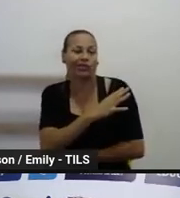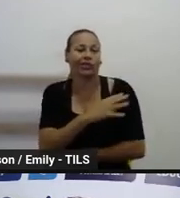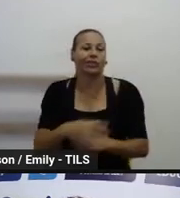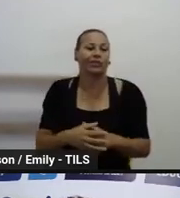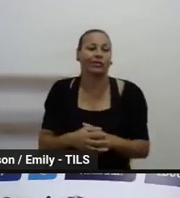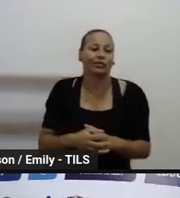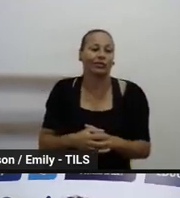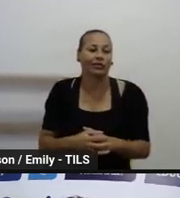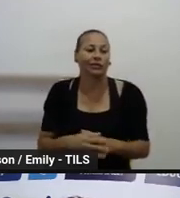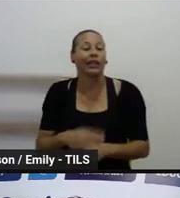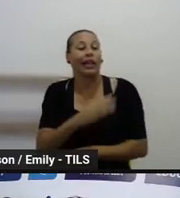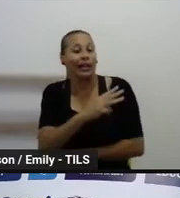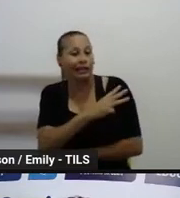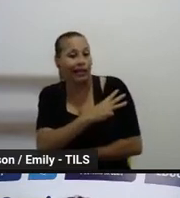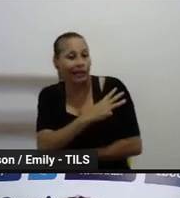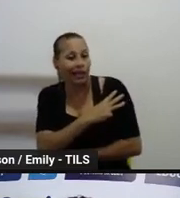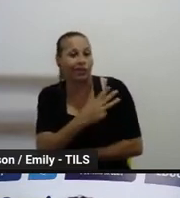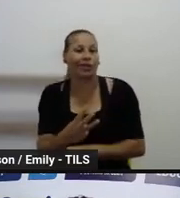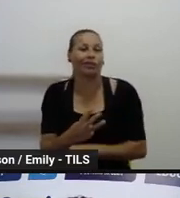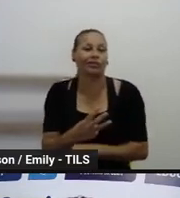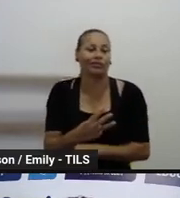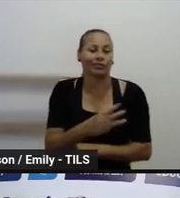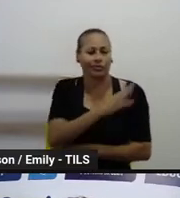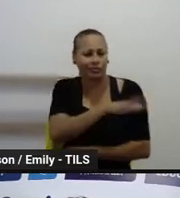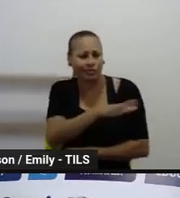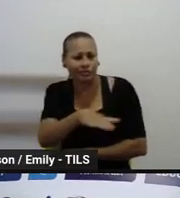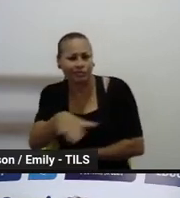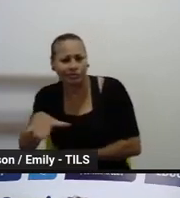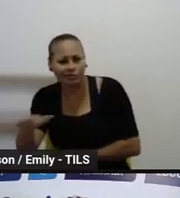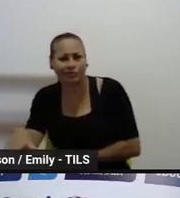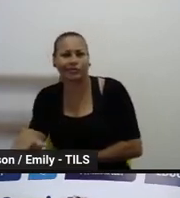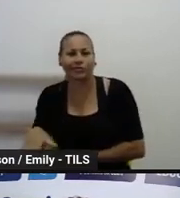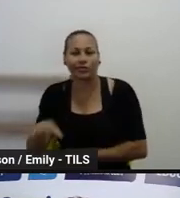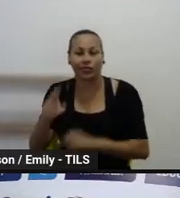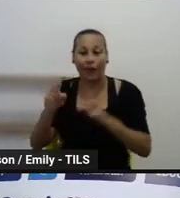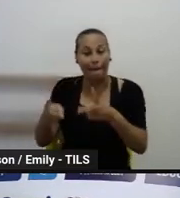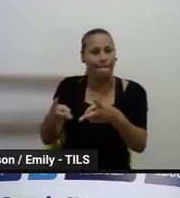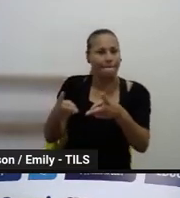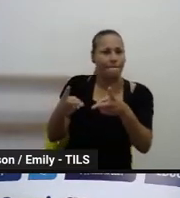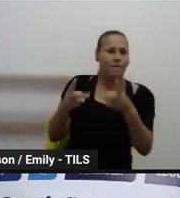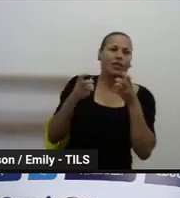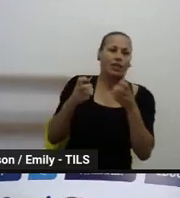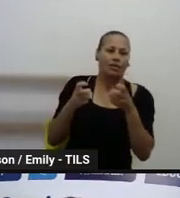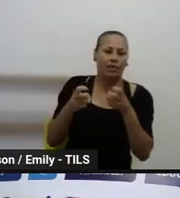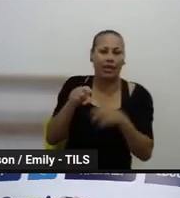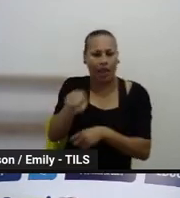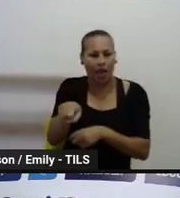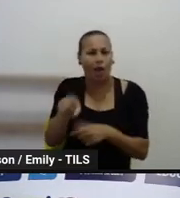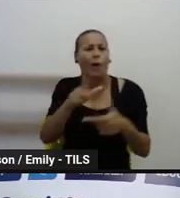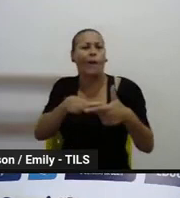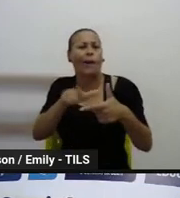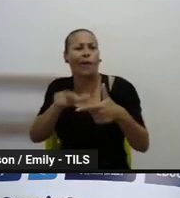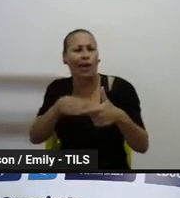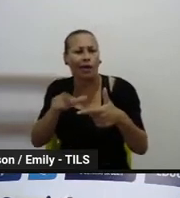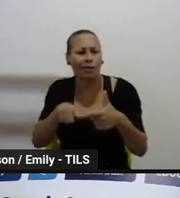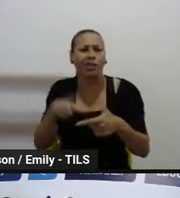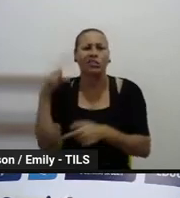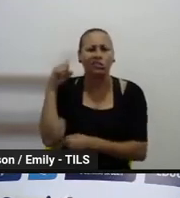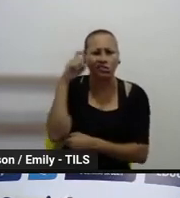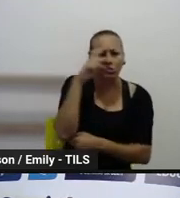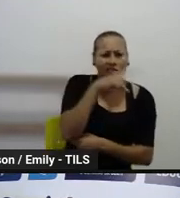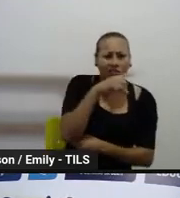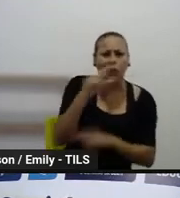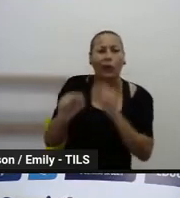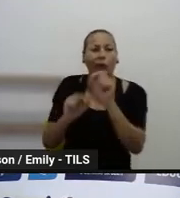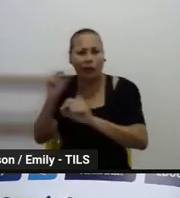do nível de aprendizagem ideal. Então, a partir da diagnóstica é a gente vai ter esses dados e aí começar a desenhar